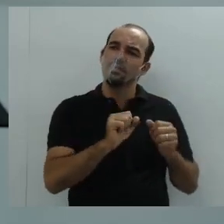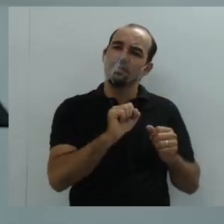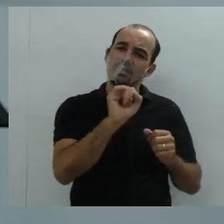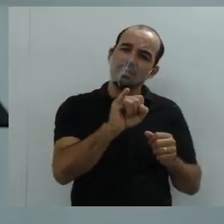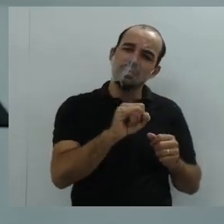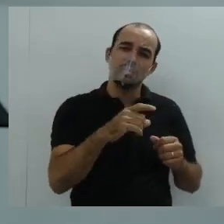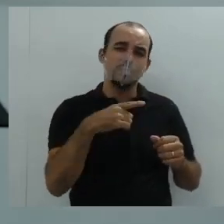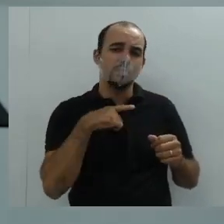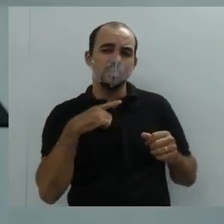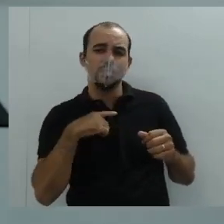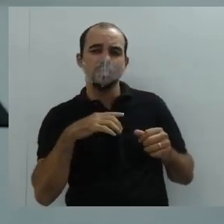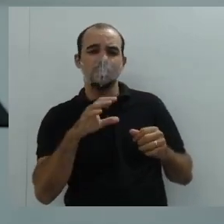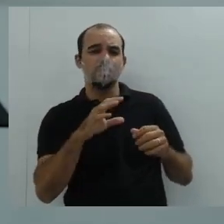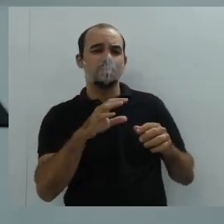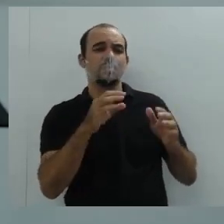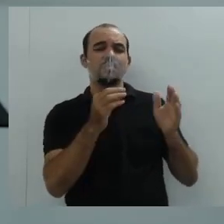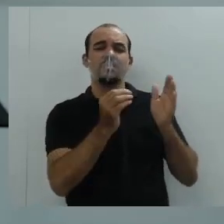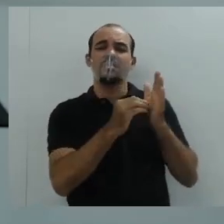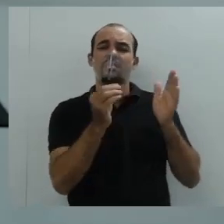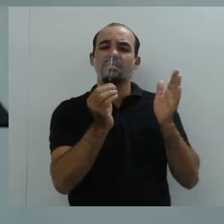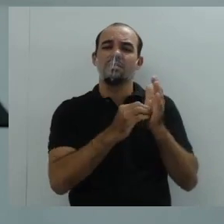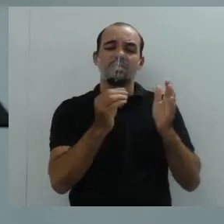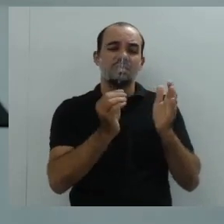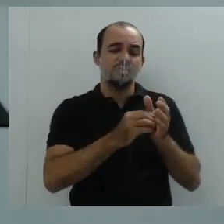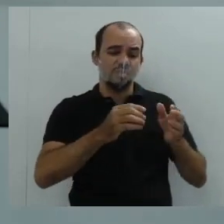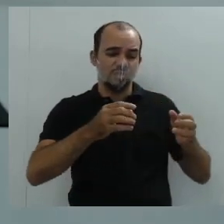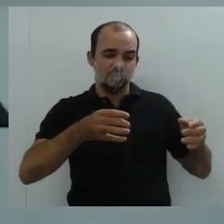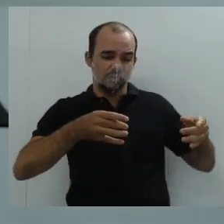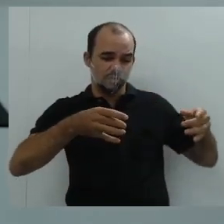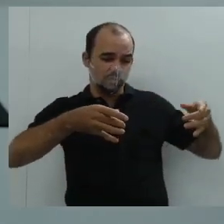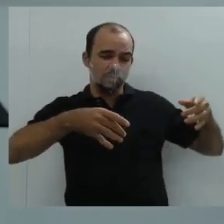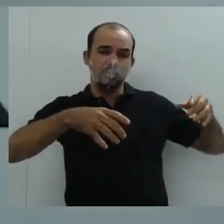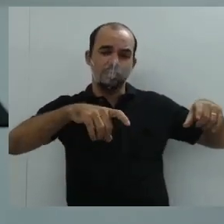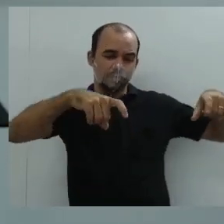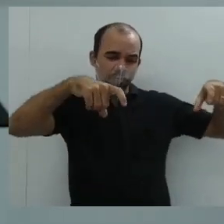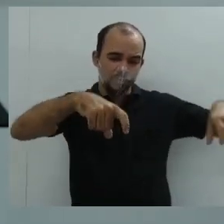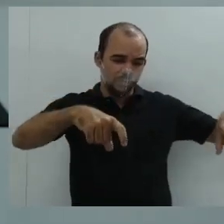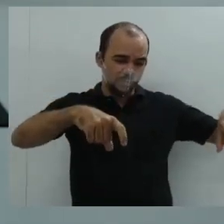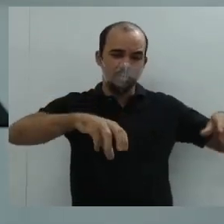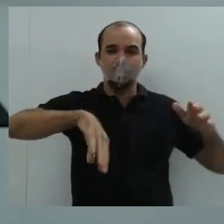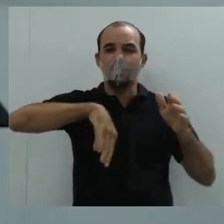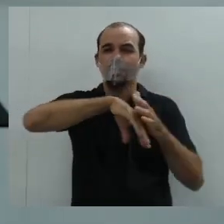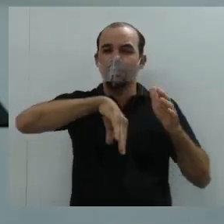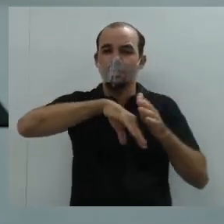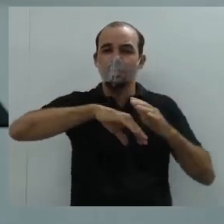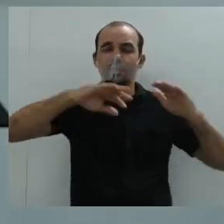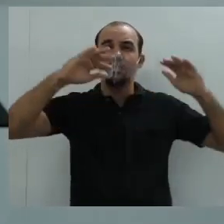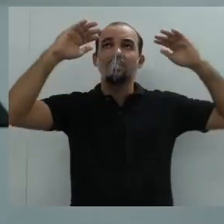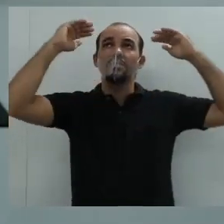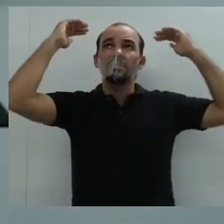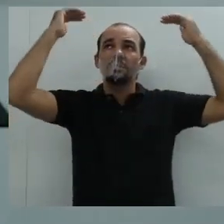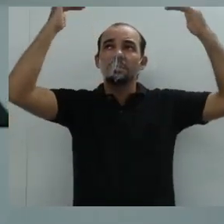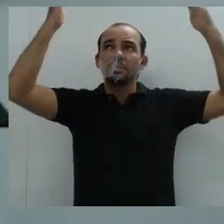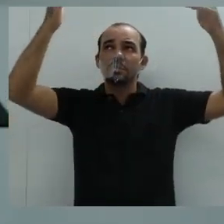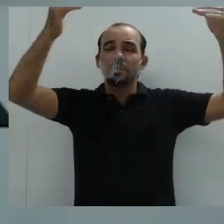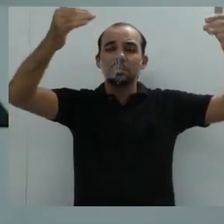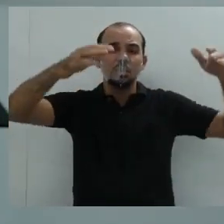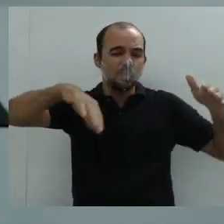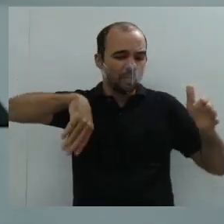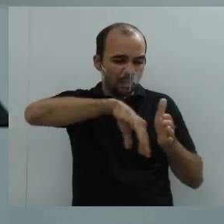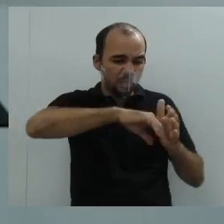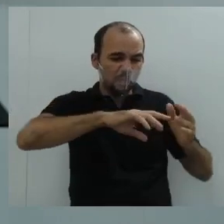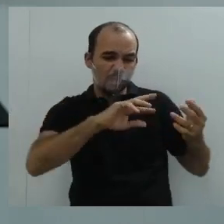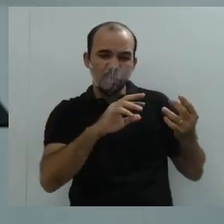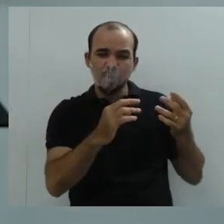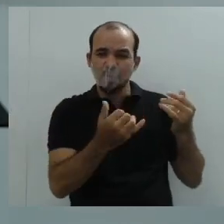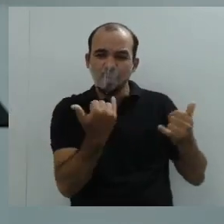de uma quadra poliesportiva. É difícil a gente ter aquele momento de interação com os colegas sem um espaço adequado